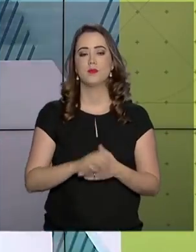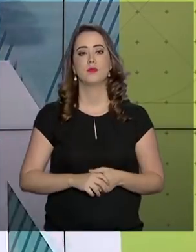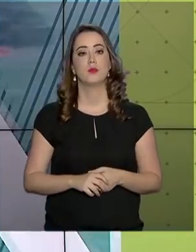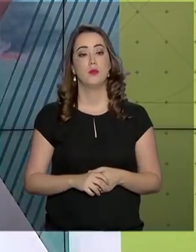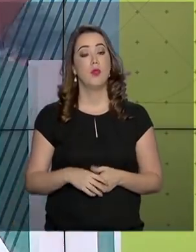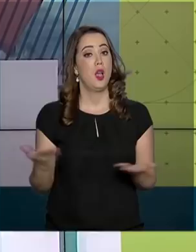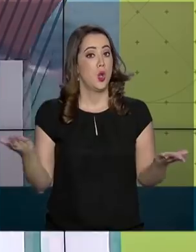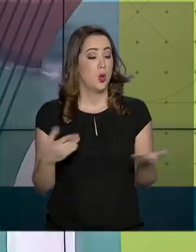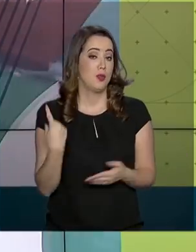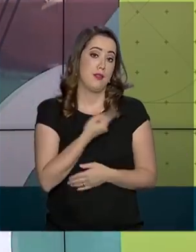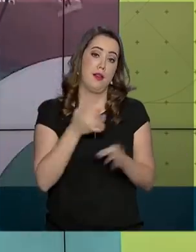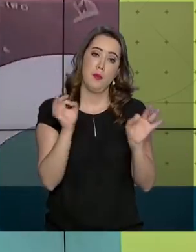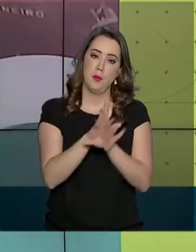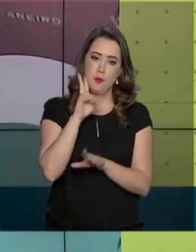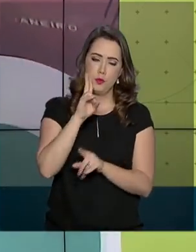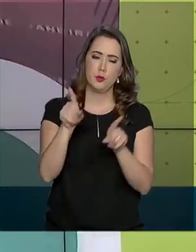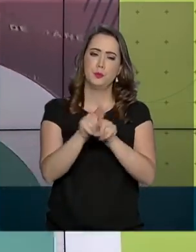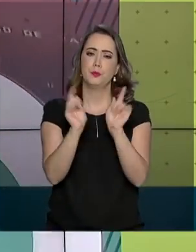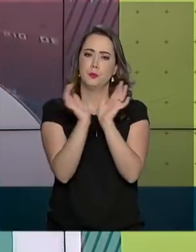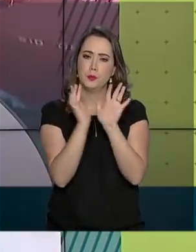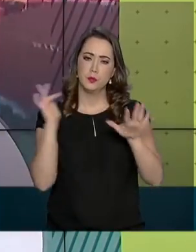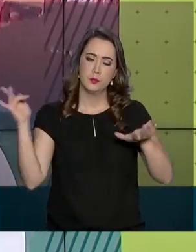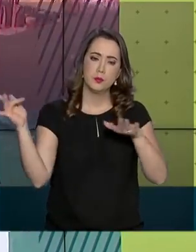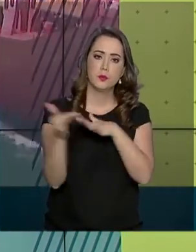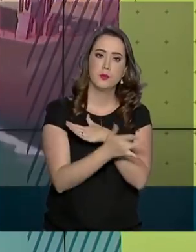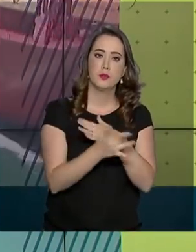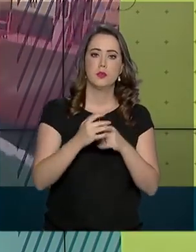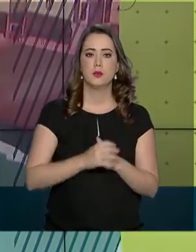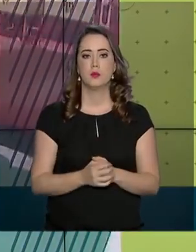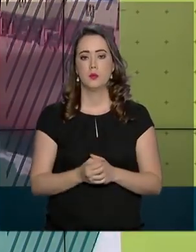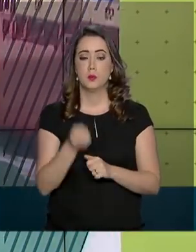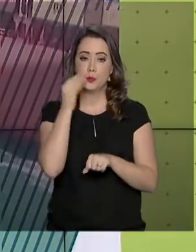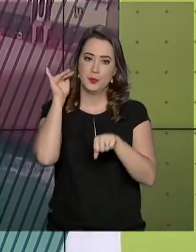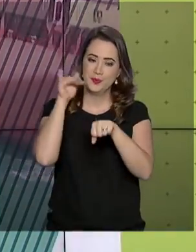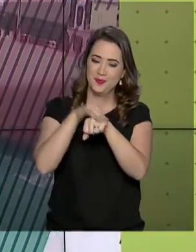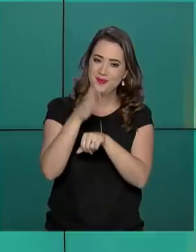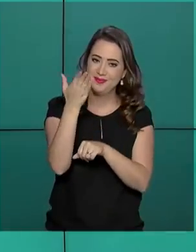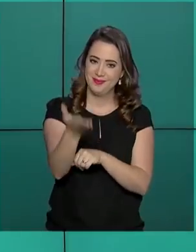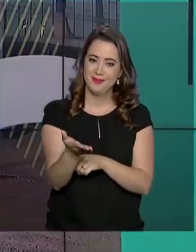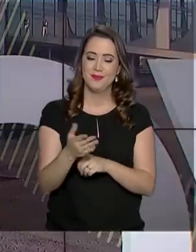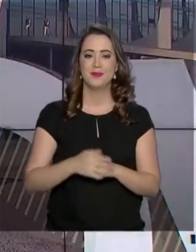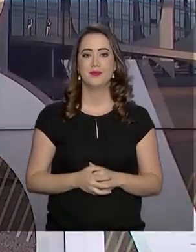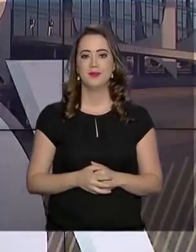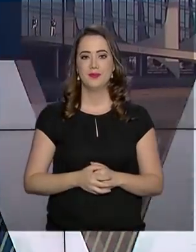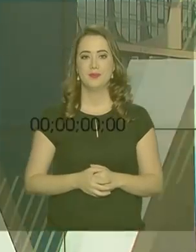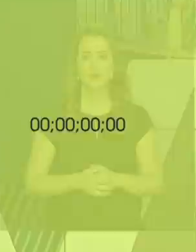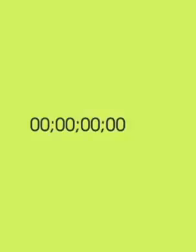fica por aqui. Acompanhe a gente também pelas nossas redes sociais. Uma boa noite para você!